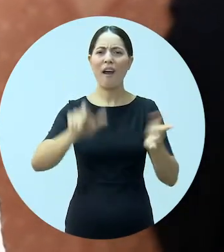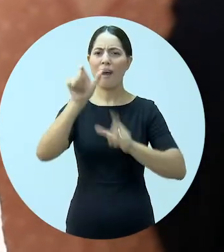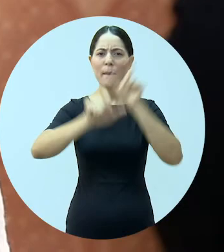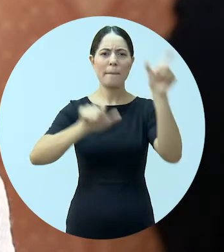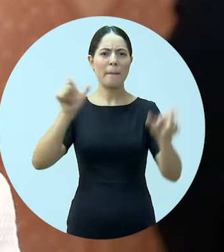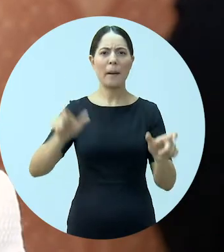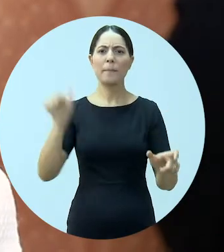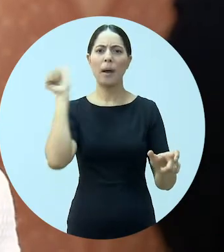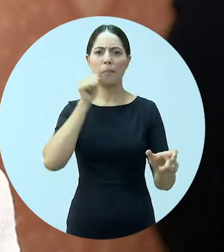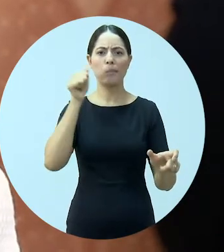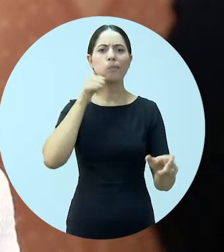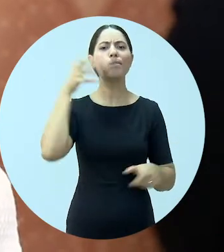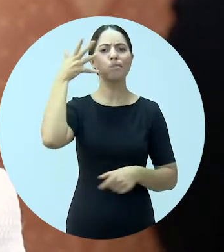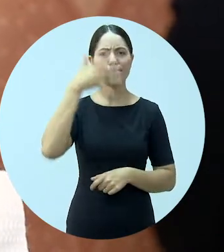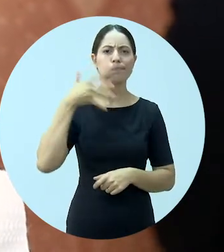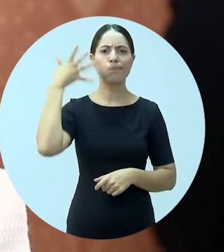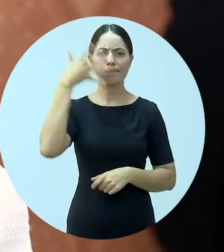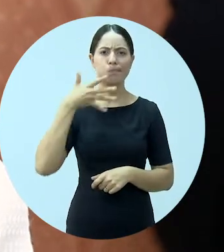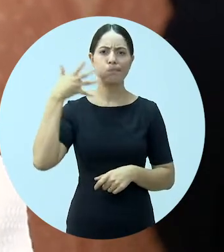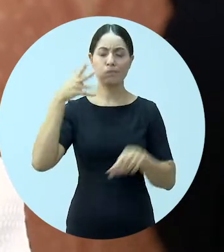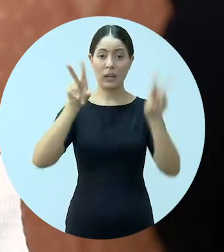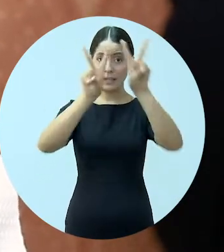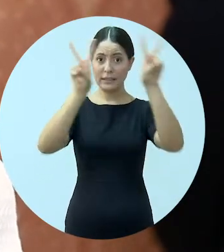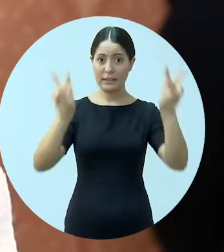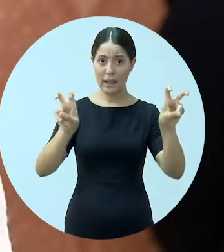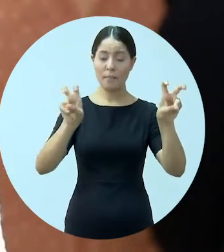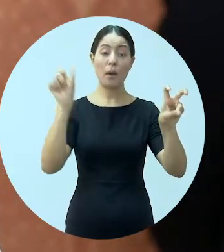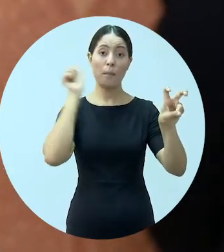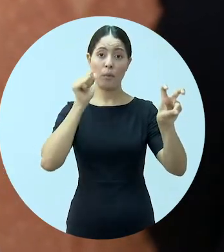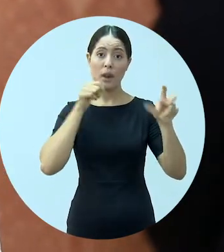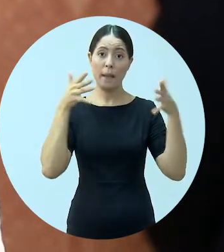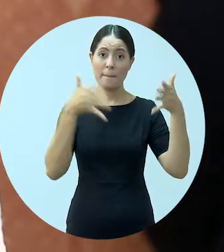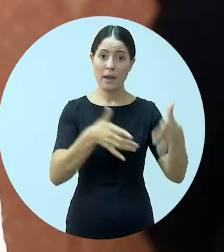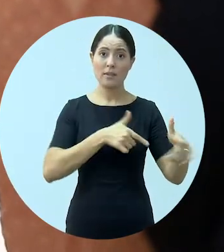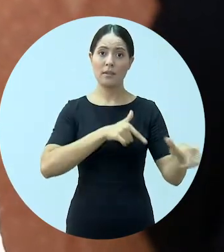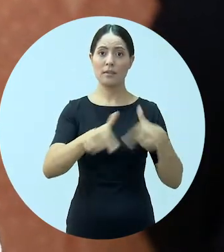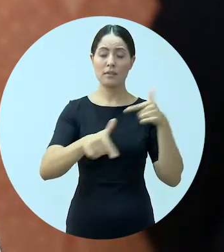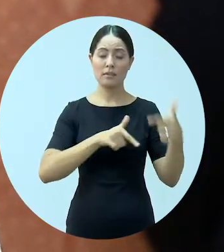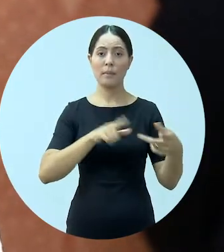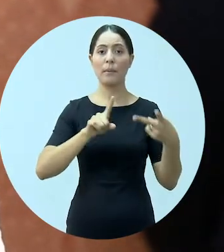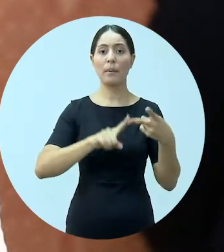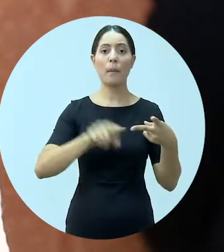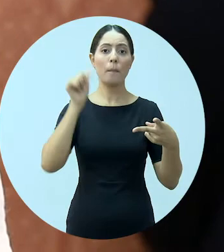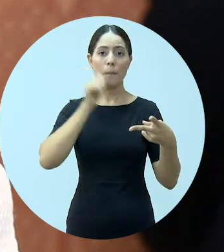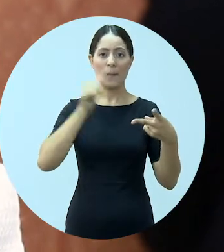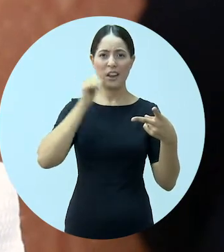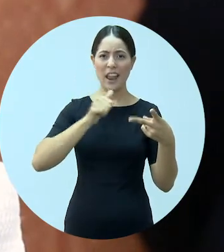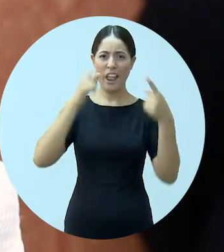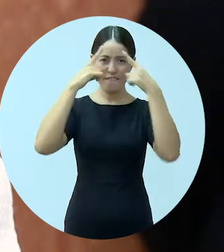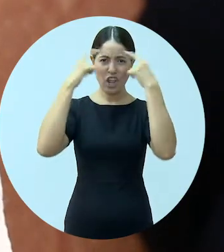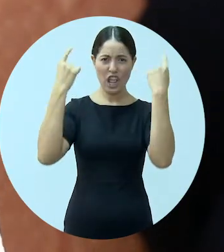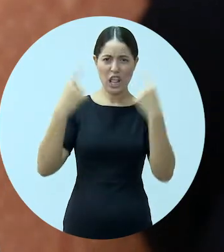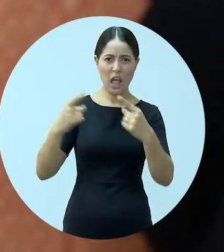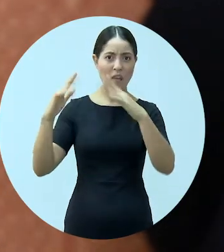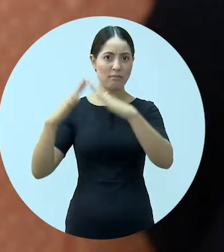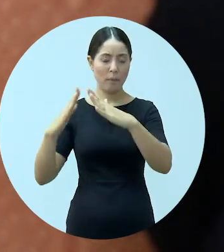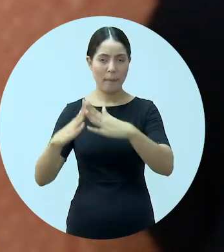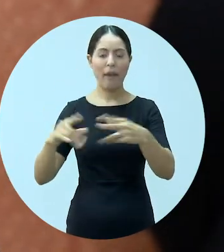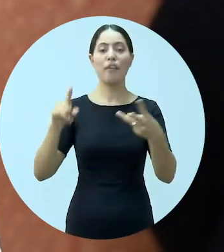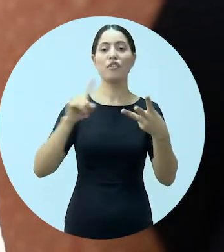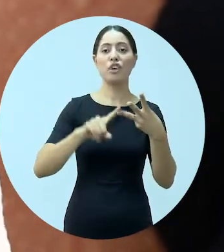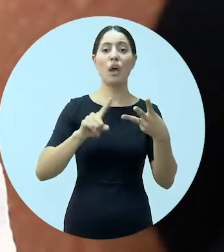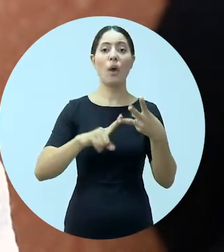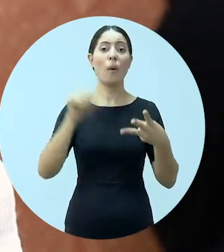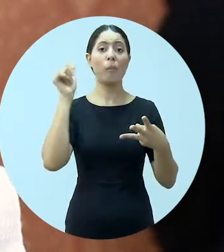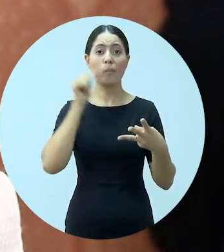palestrantes mulheres abordando várias temáticas, dentre elas a Mulher no Trabalho, a Mulher e Violência Doméstica, a Mulher no